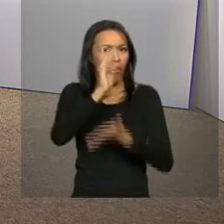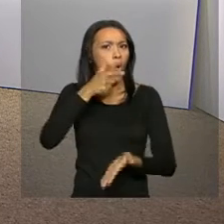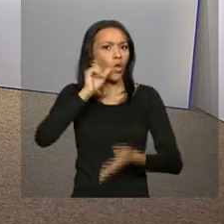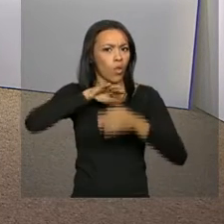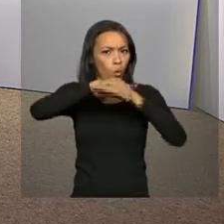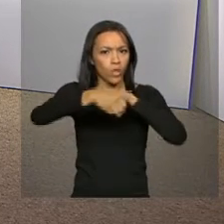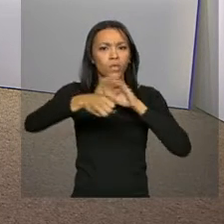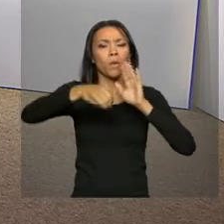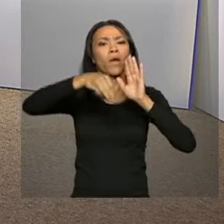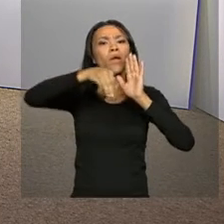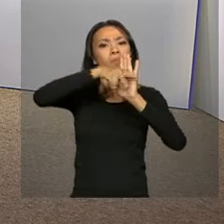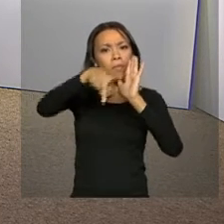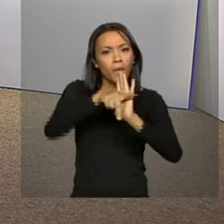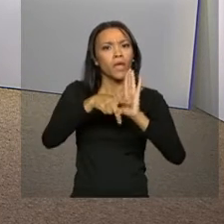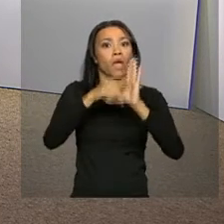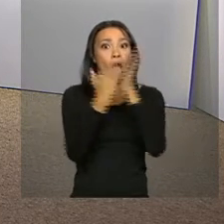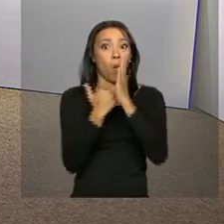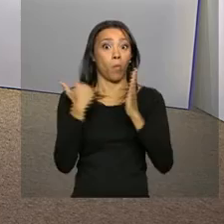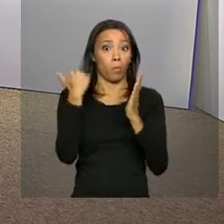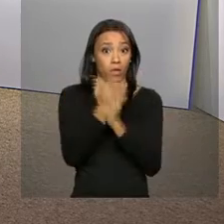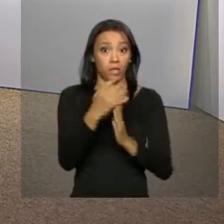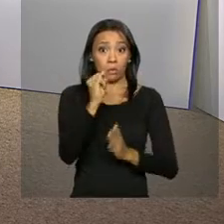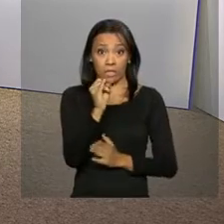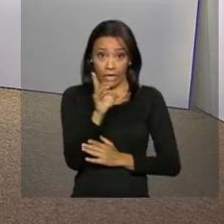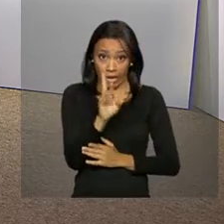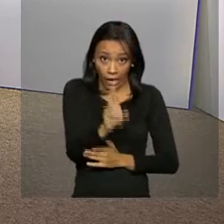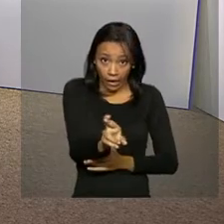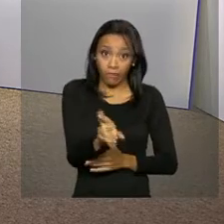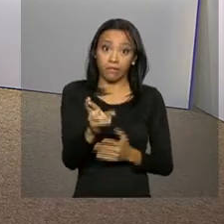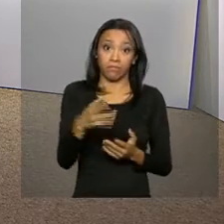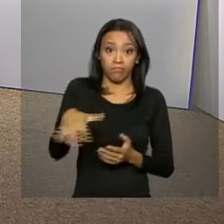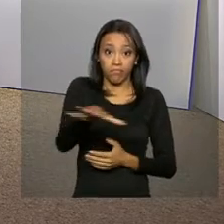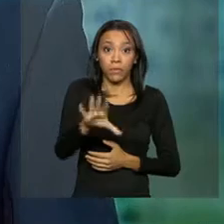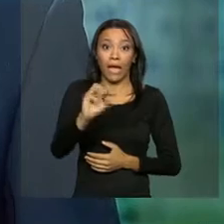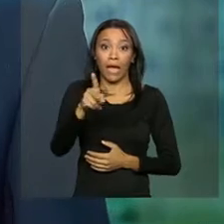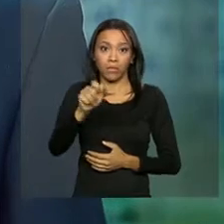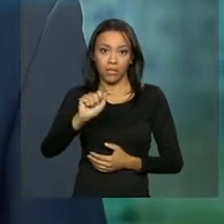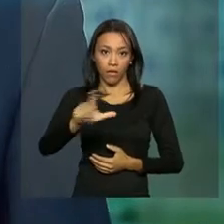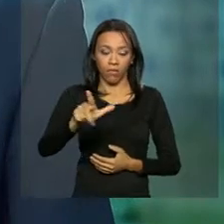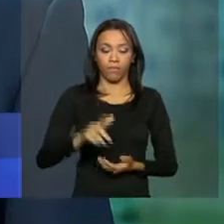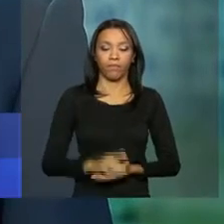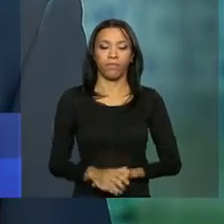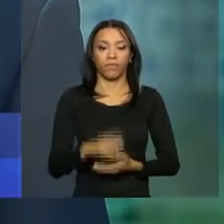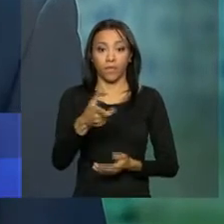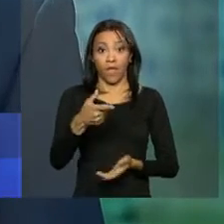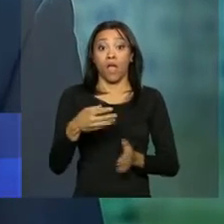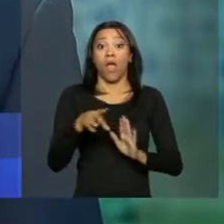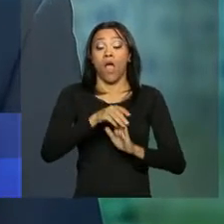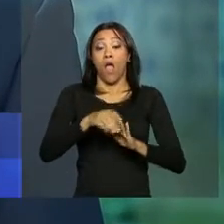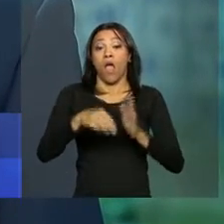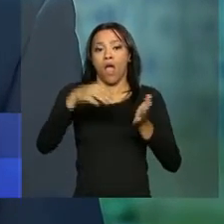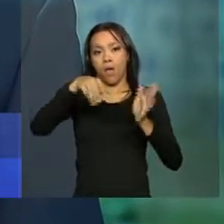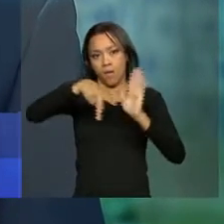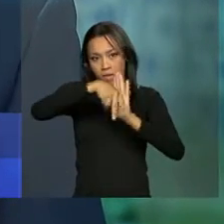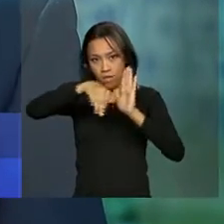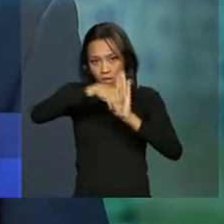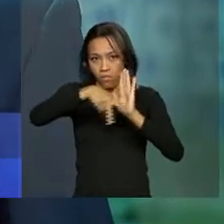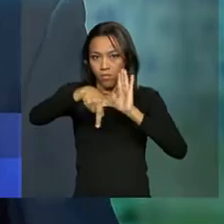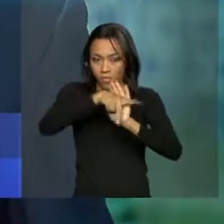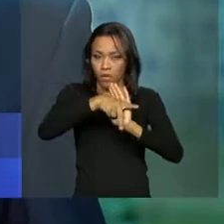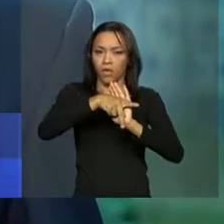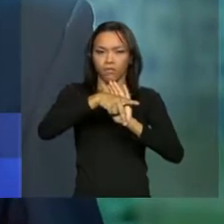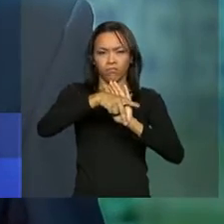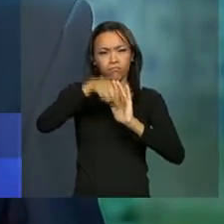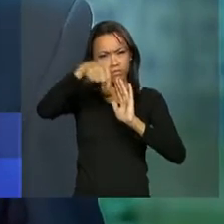que aumenta progressivamente o imposto de renda sobre ganhos de capital. A medida provisória 692 aprovada